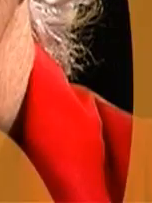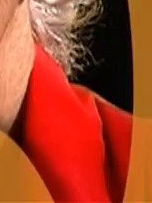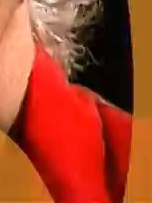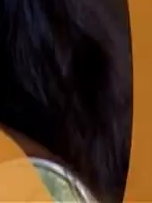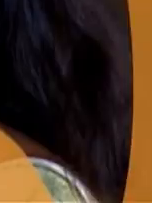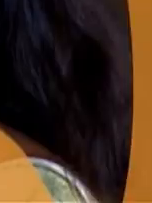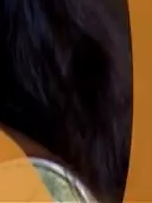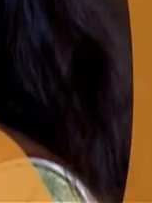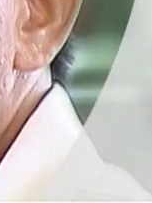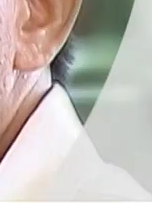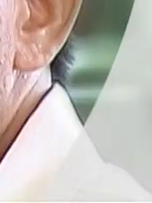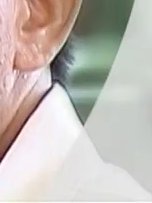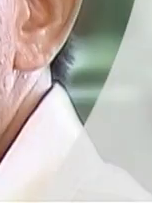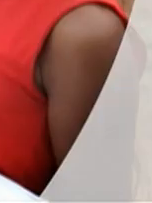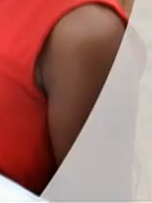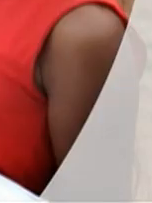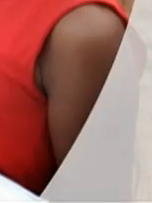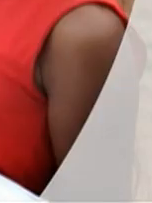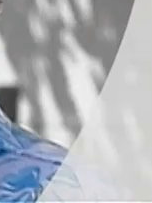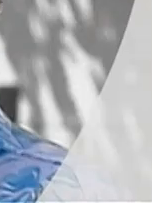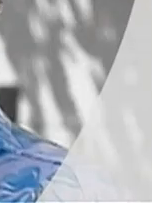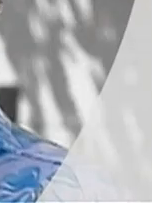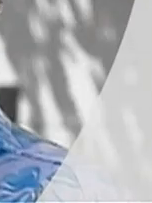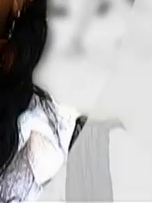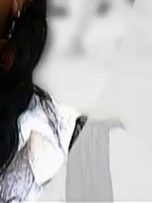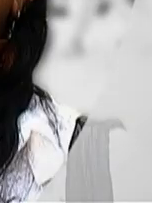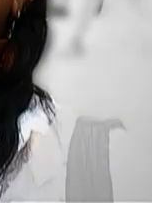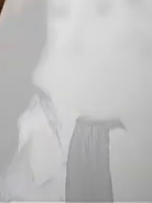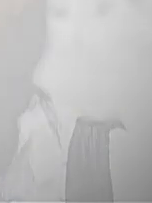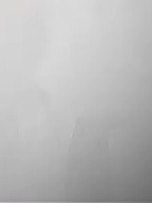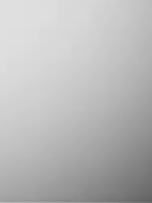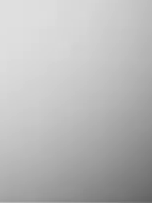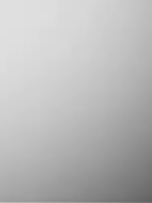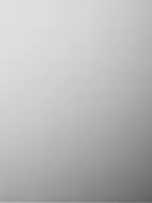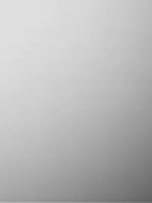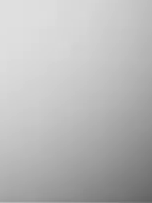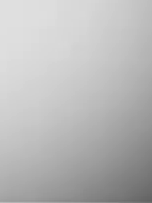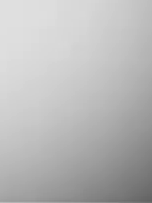E aí Tchau.